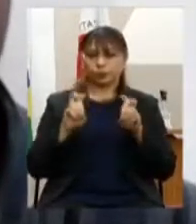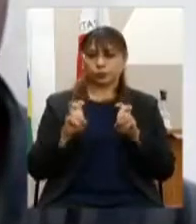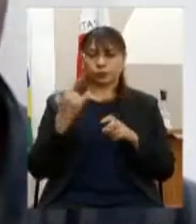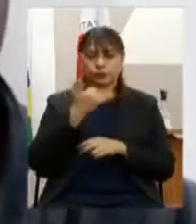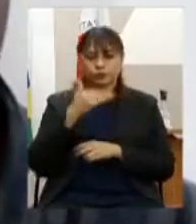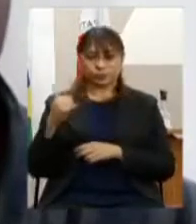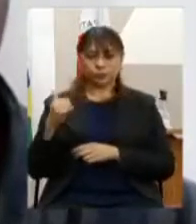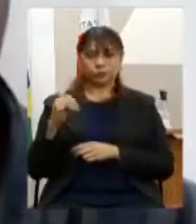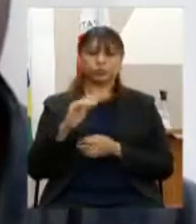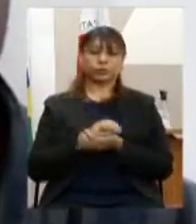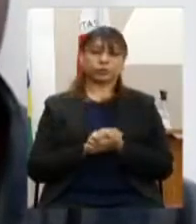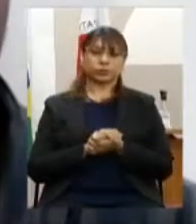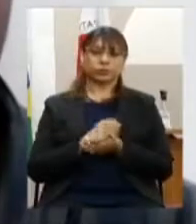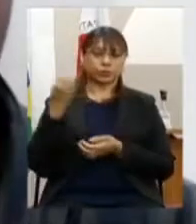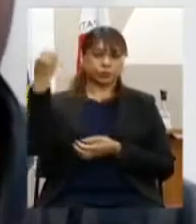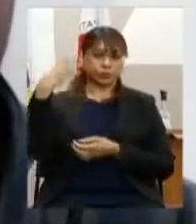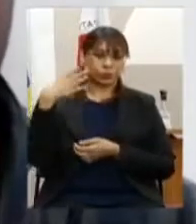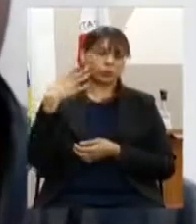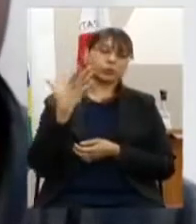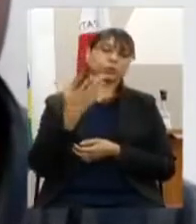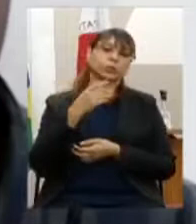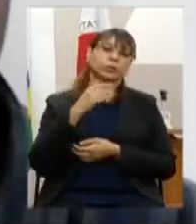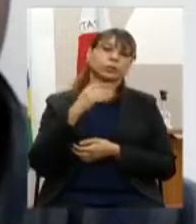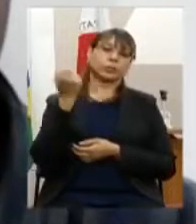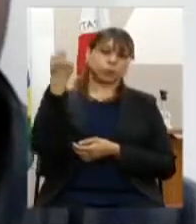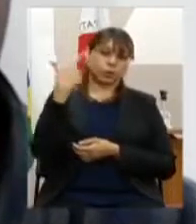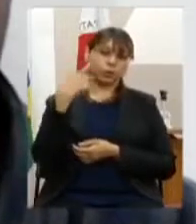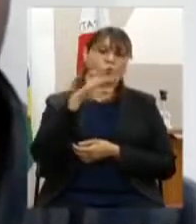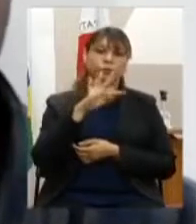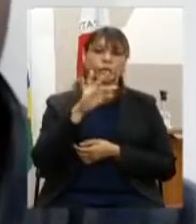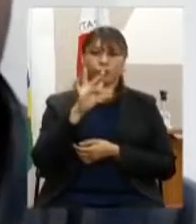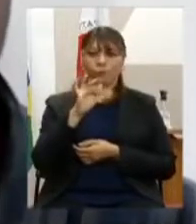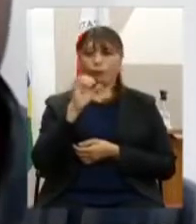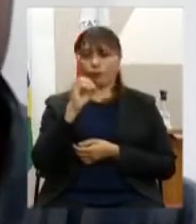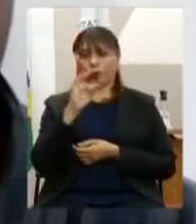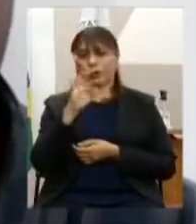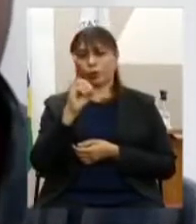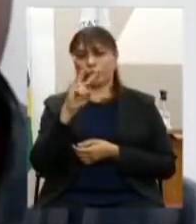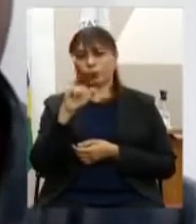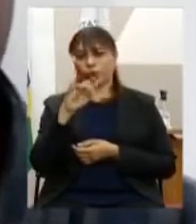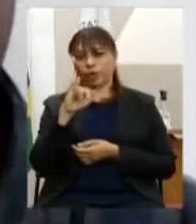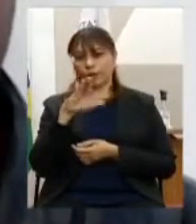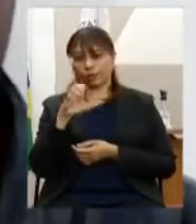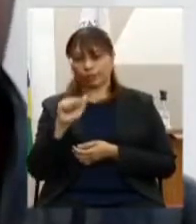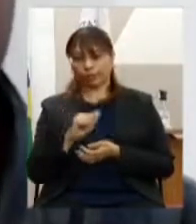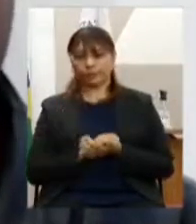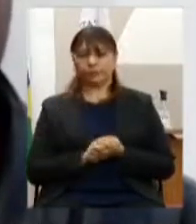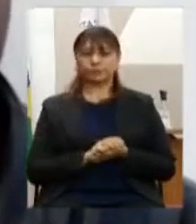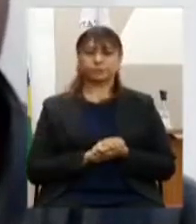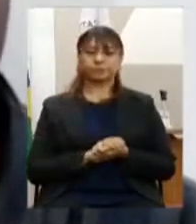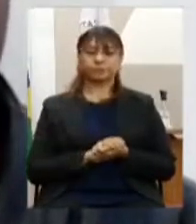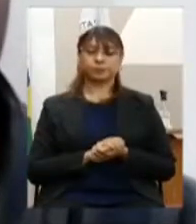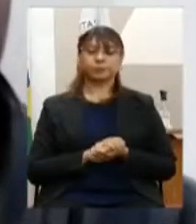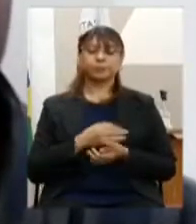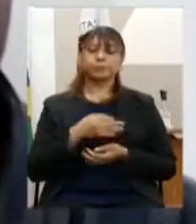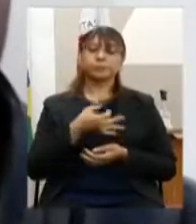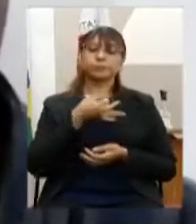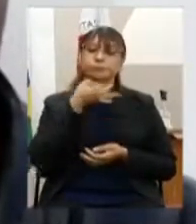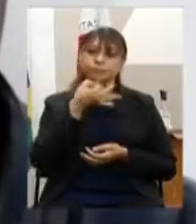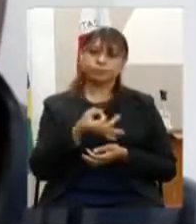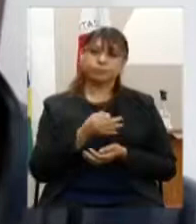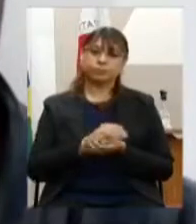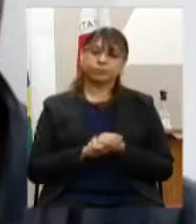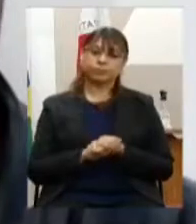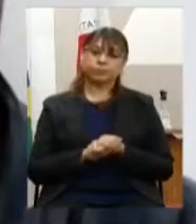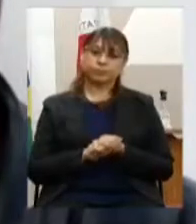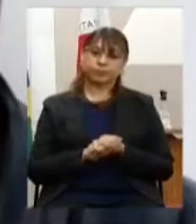no Estado até 31 de dezembro de 2032. Recomendar a Secretaria de Desenvolvimento